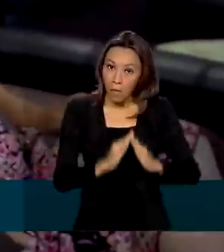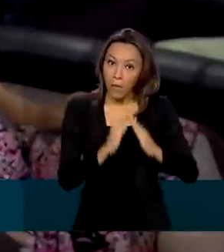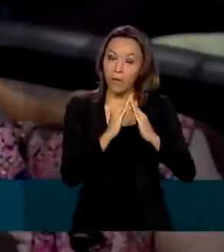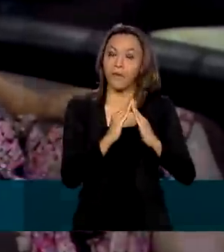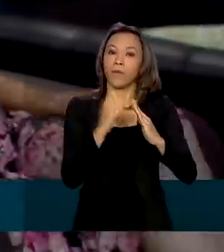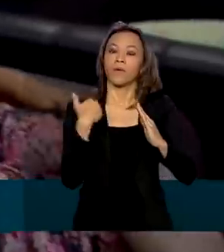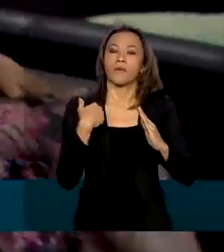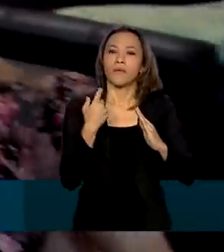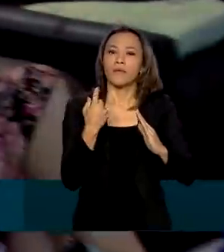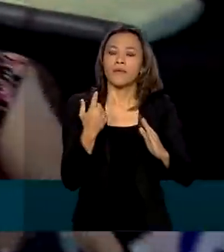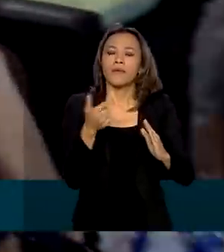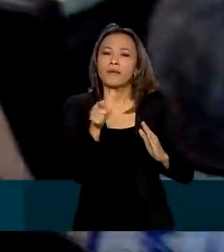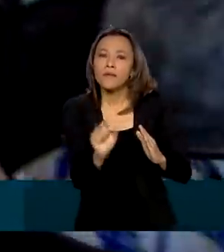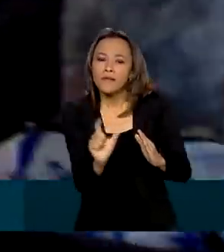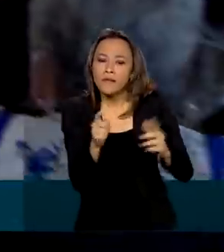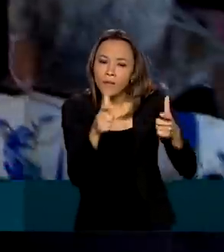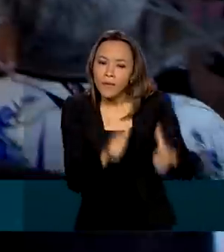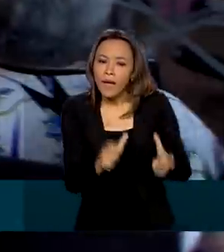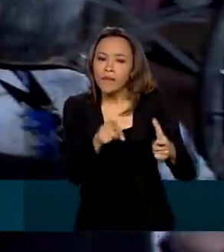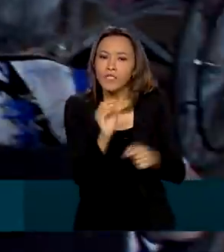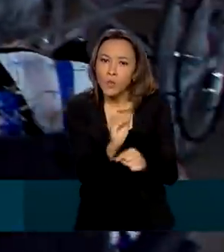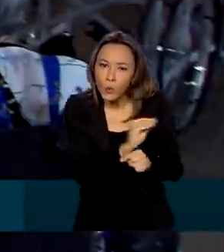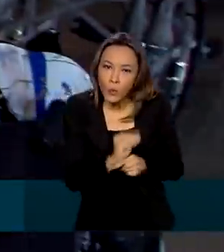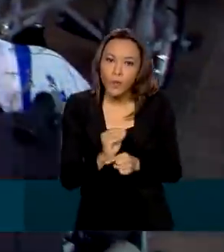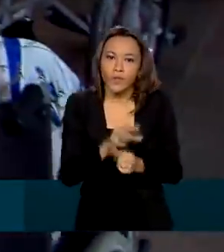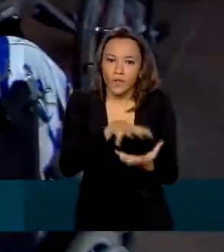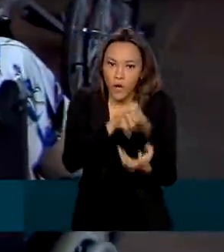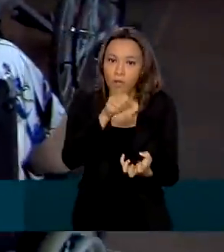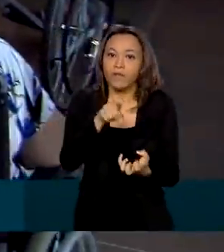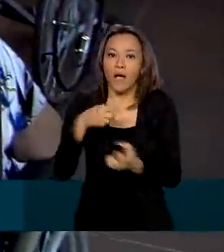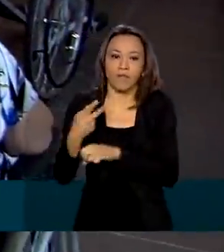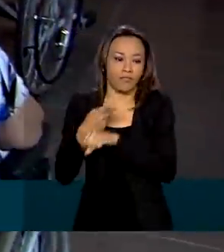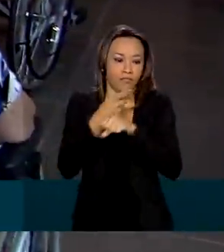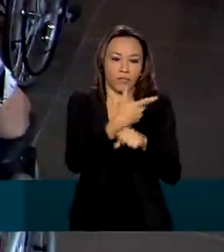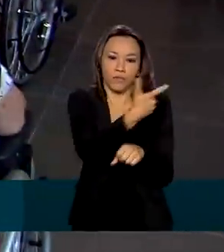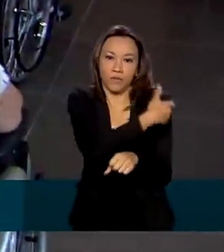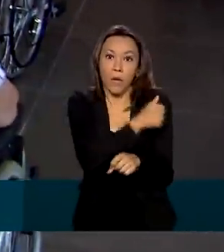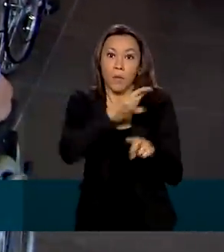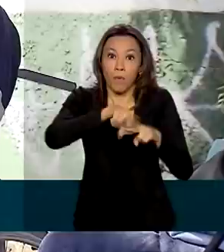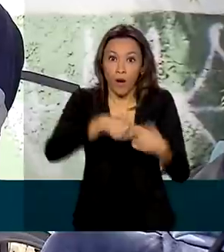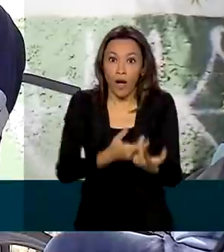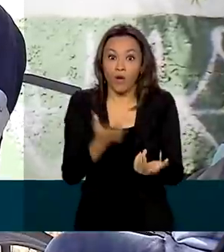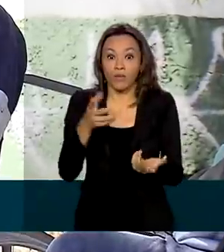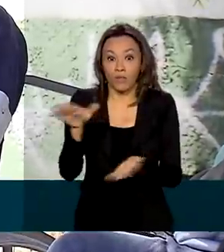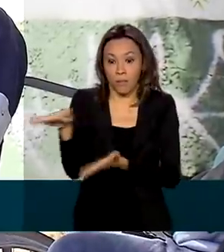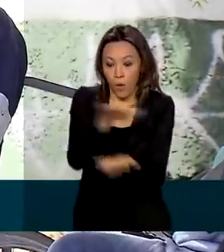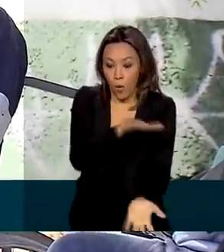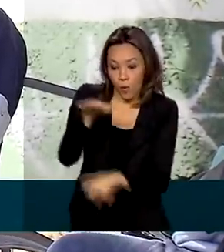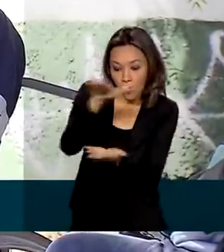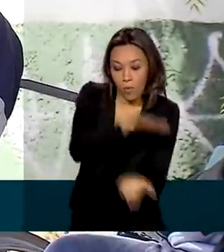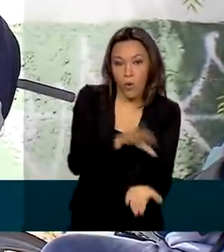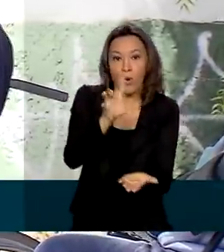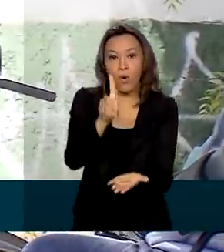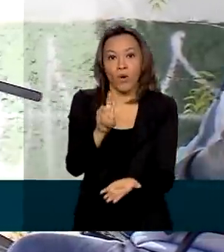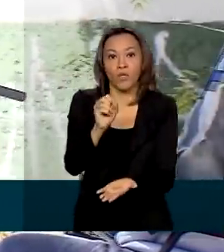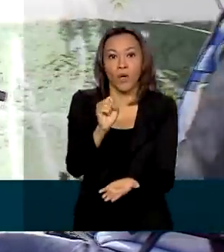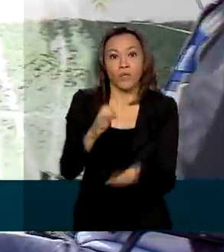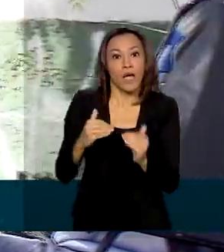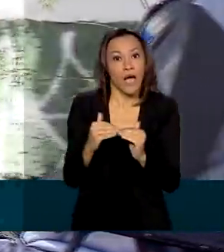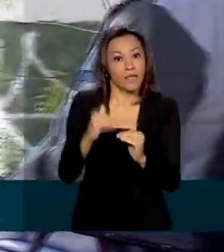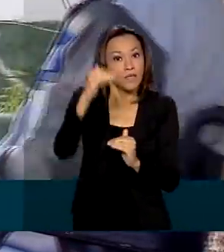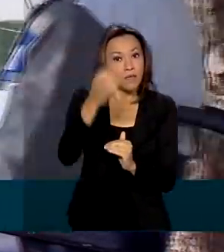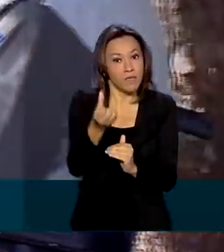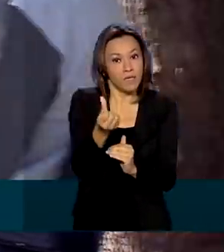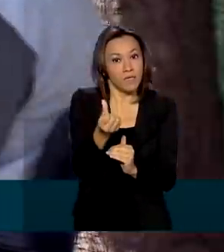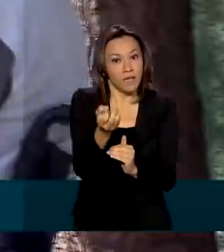vacinados por meio de equipes que irão até essas instituições. Por causa da quantidade de doses disponíveis, idosos acima de 60